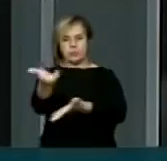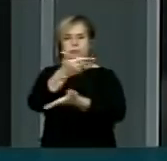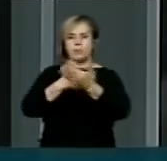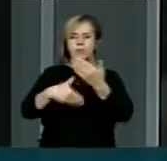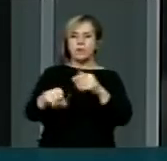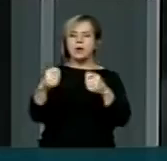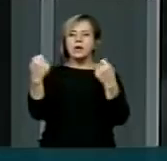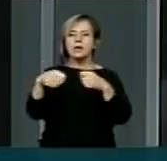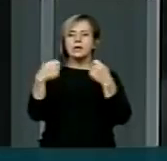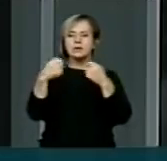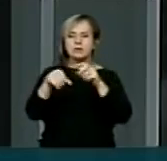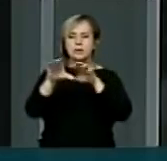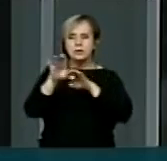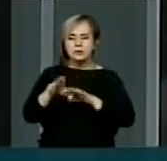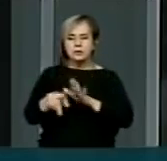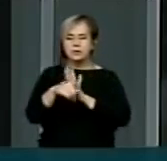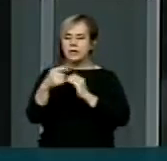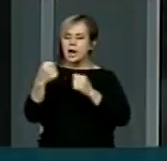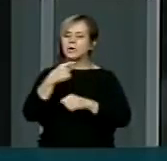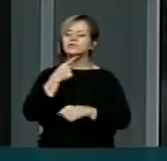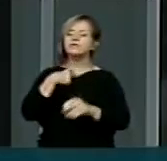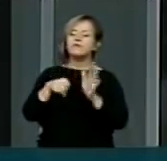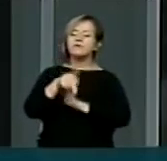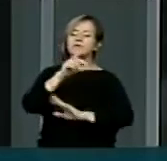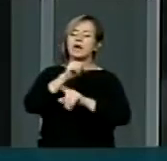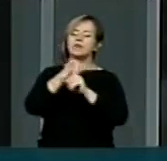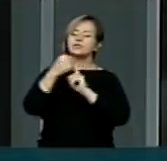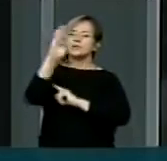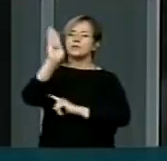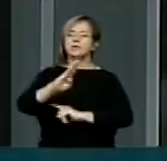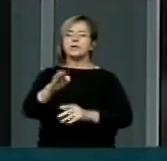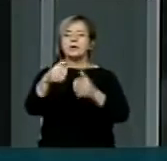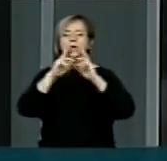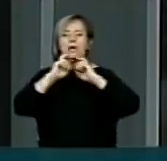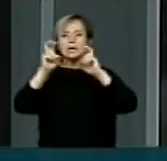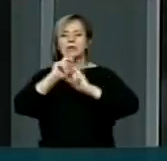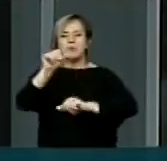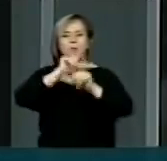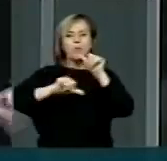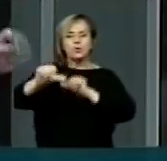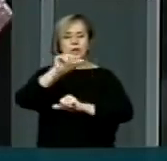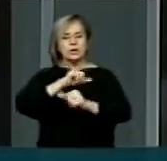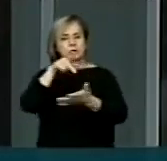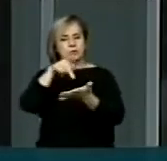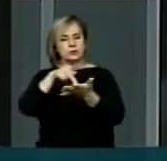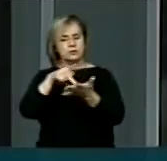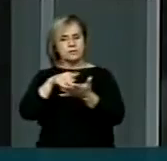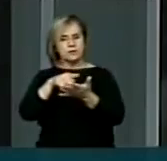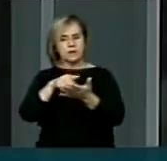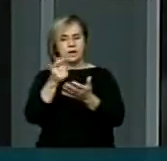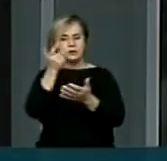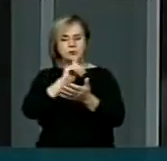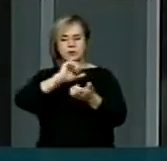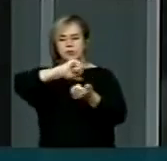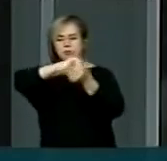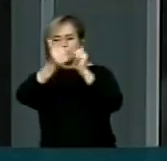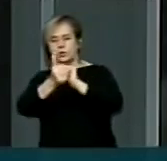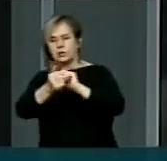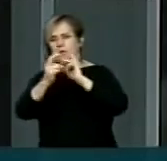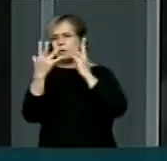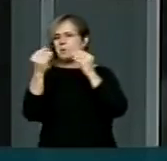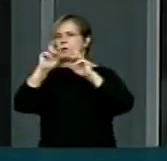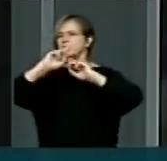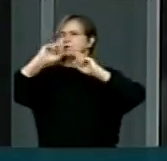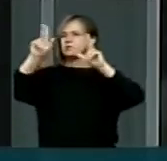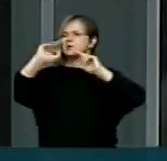um anseio da sociedade brasileira, que clama por mudanças, mudanças verdadeiras, estruturantes, que possa corrigir tantas desigualdades